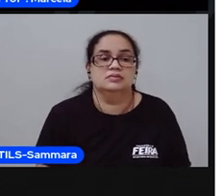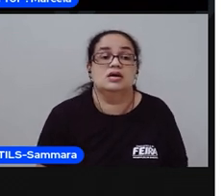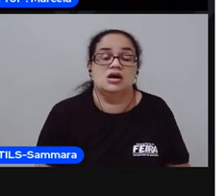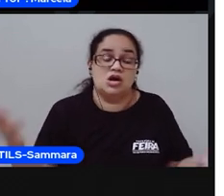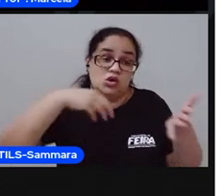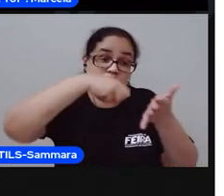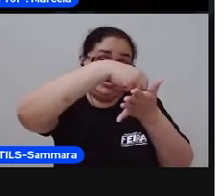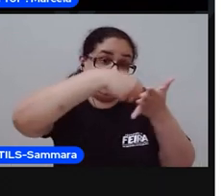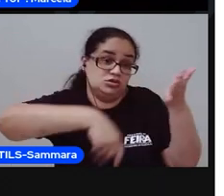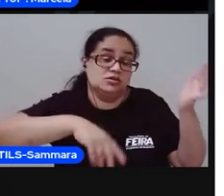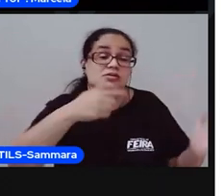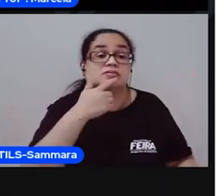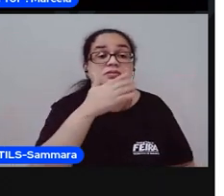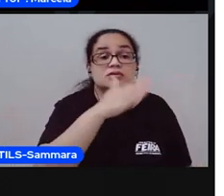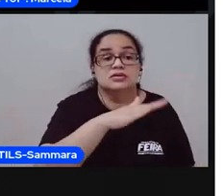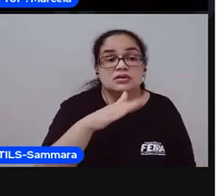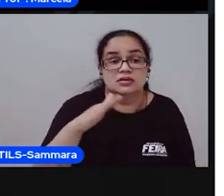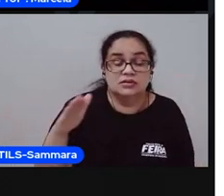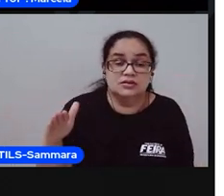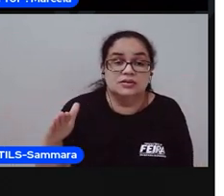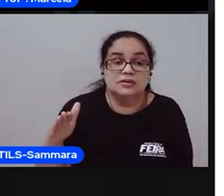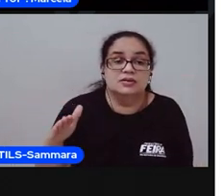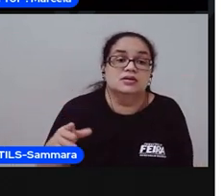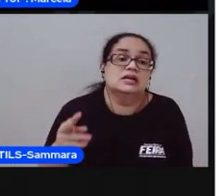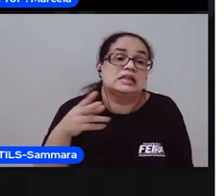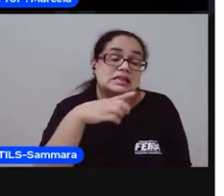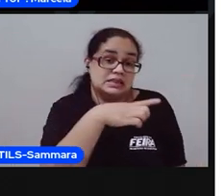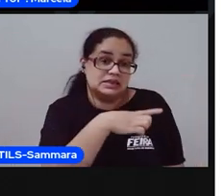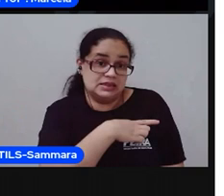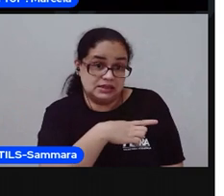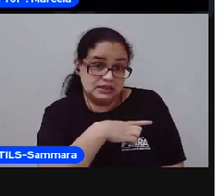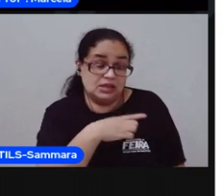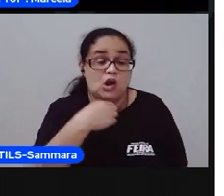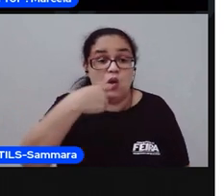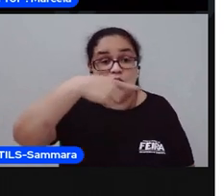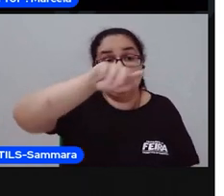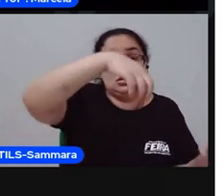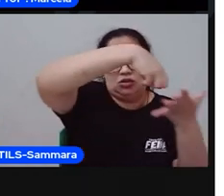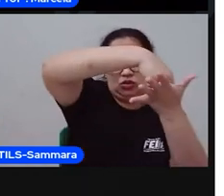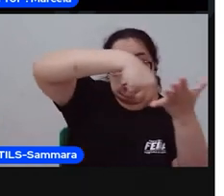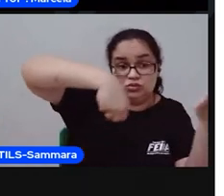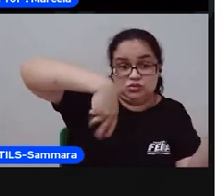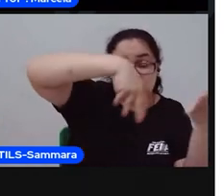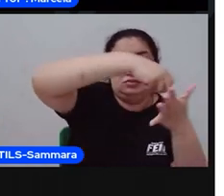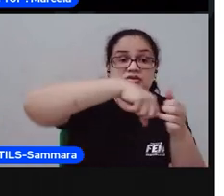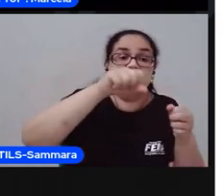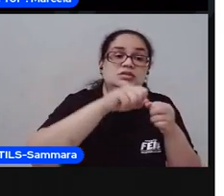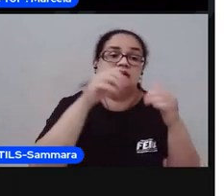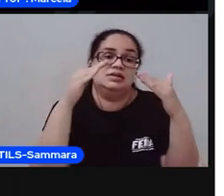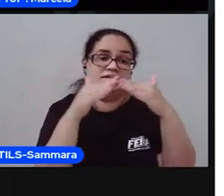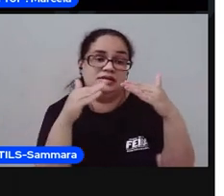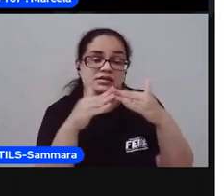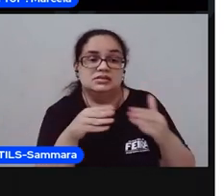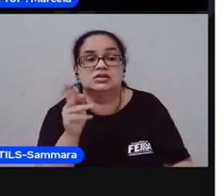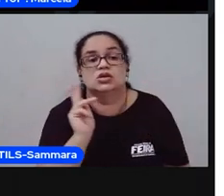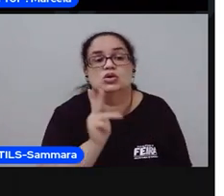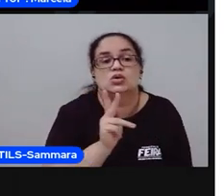Agora, crianças. A gente vai sugerir aqui uma outra atividade para você fazer em casa e continuar